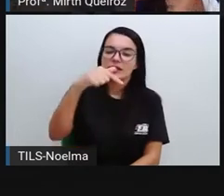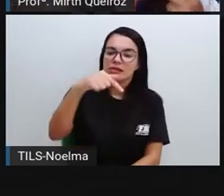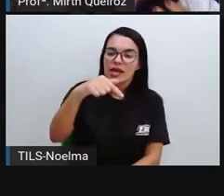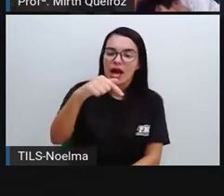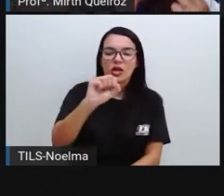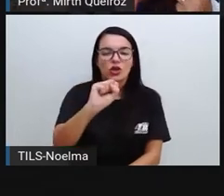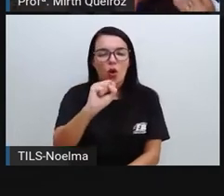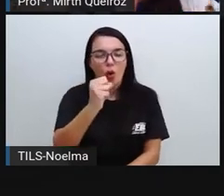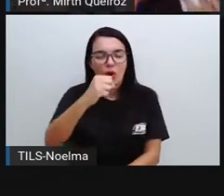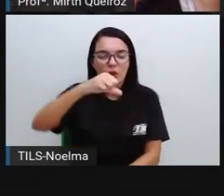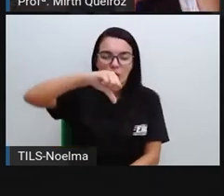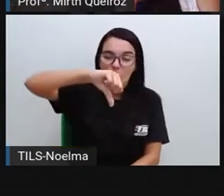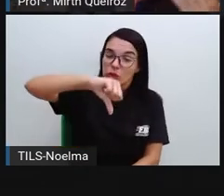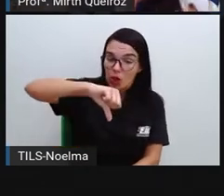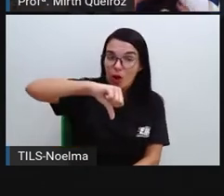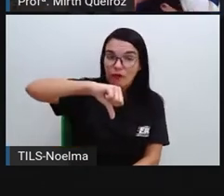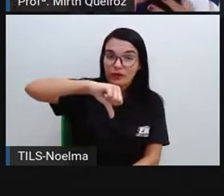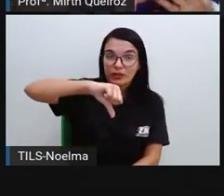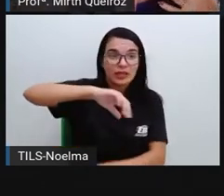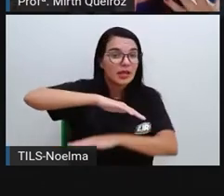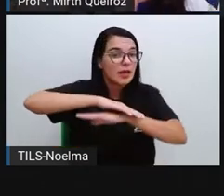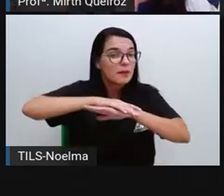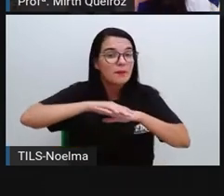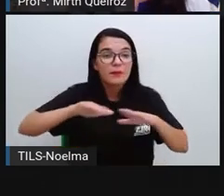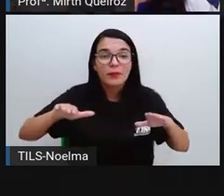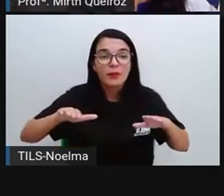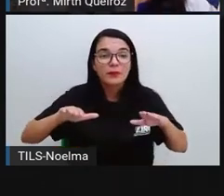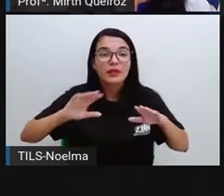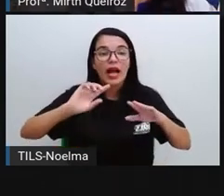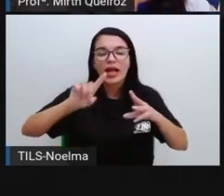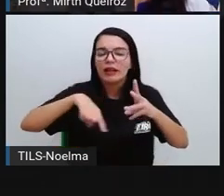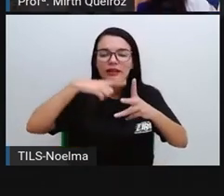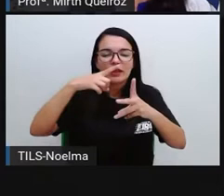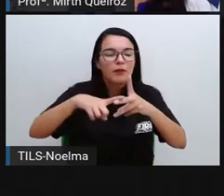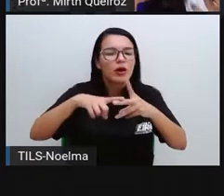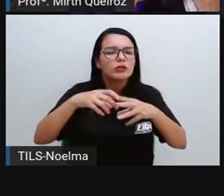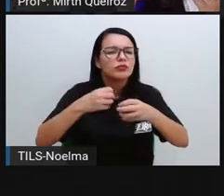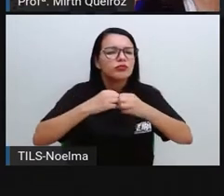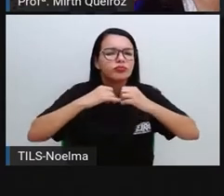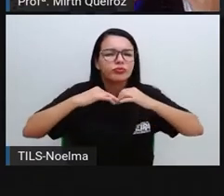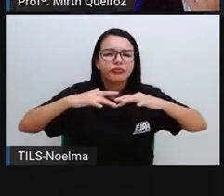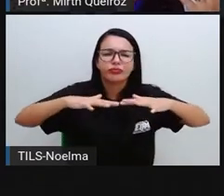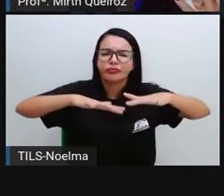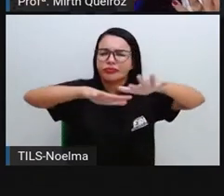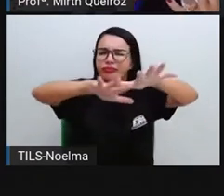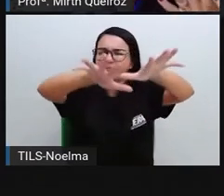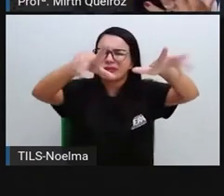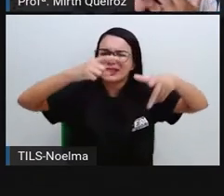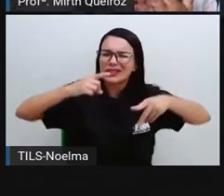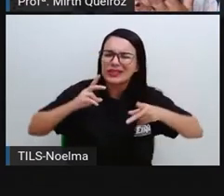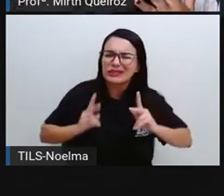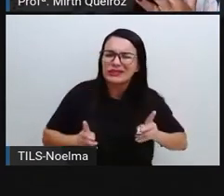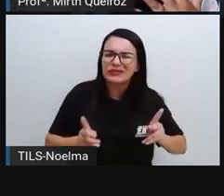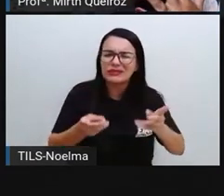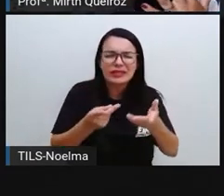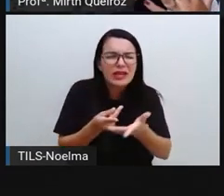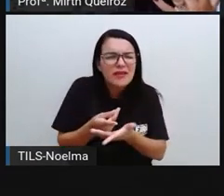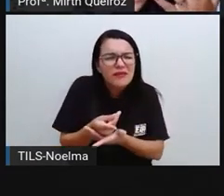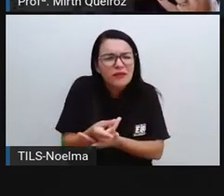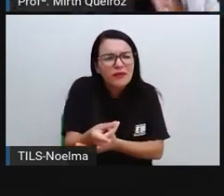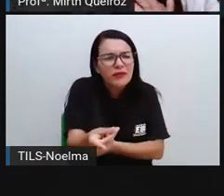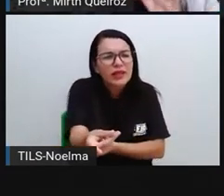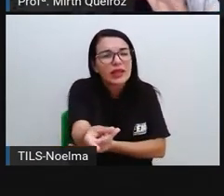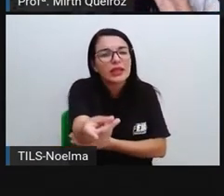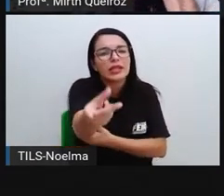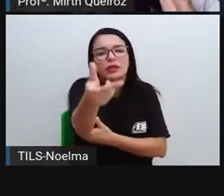seis, sete, oito, nove. São os algarismos, certo? Esses são os algarismos. Zero, um, dois,